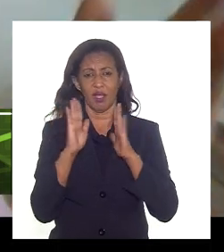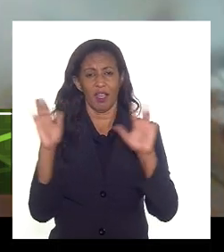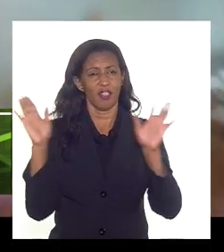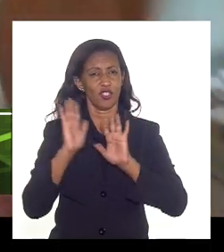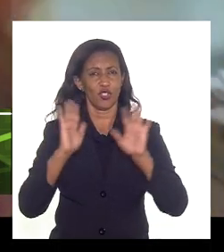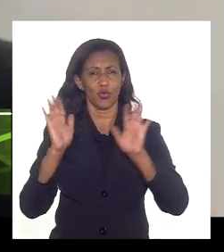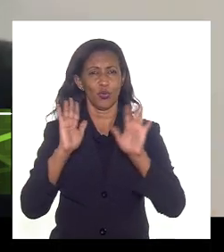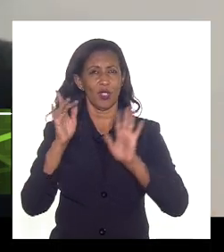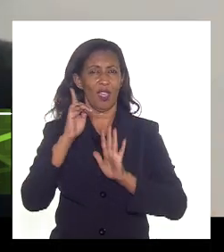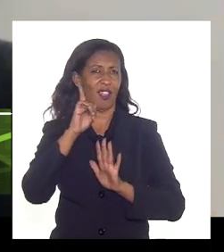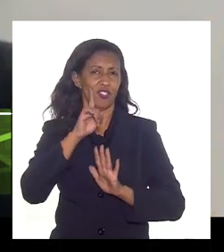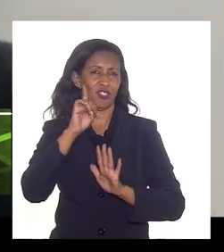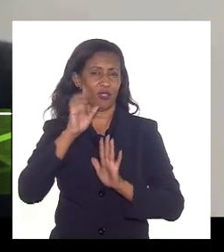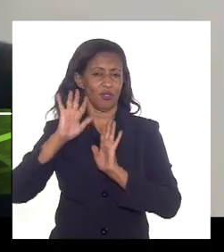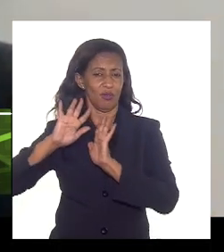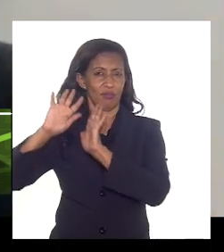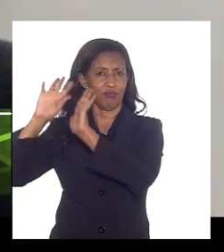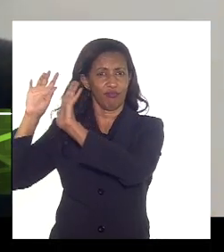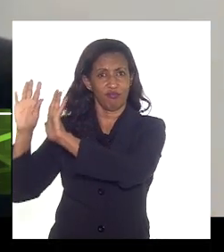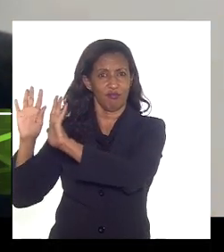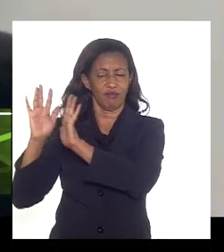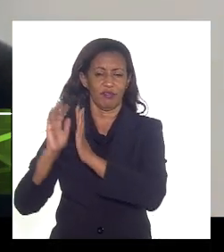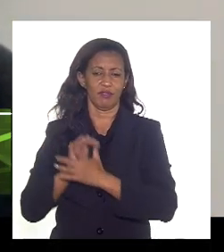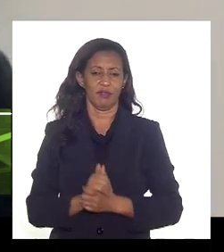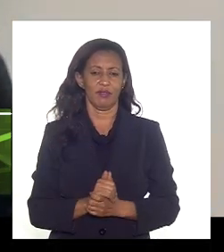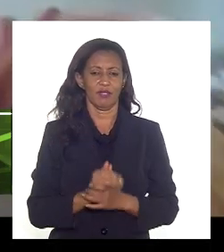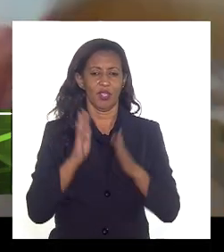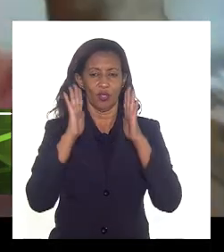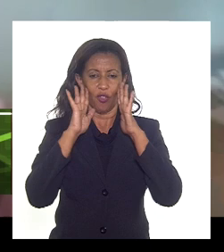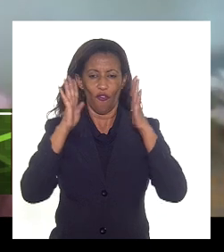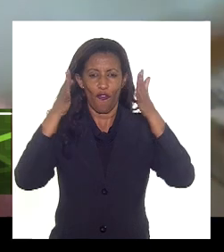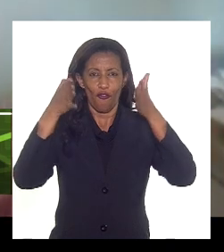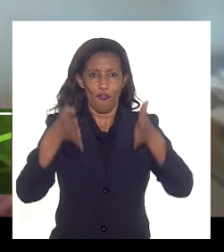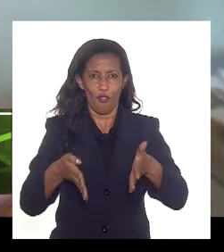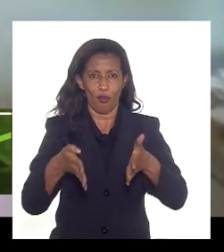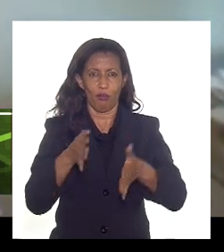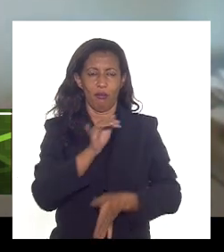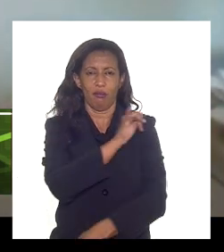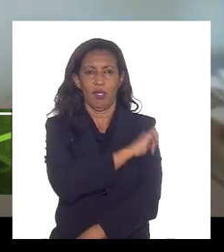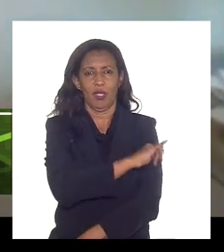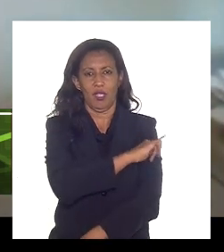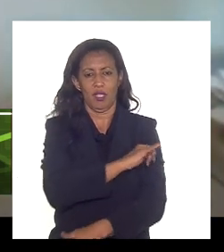hoje por sinal hoje é o estado Rio de Janeiro nosso Texas é aqui